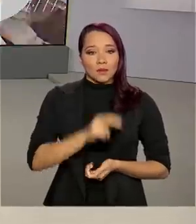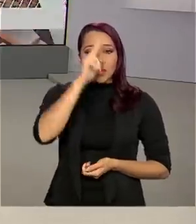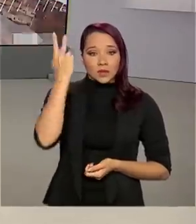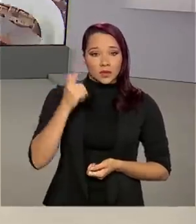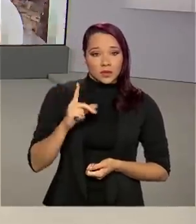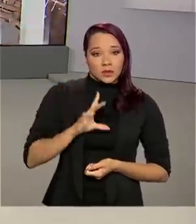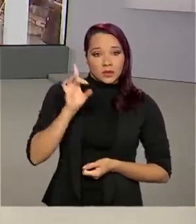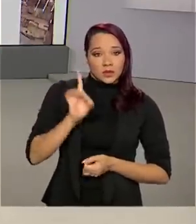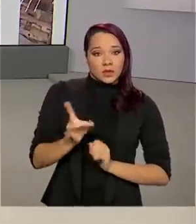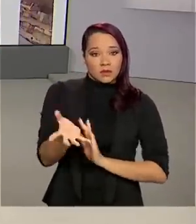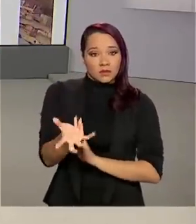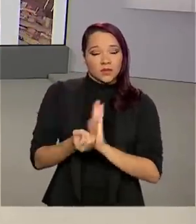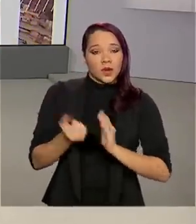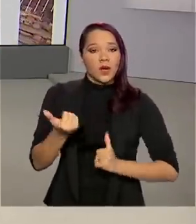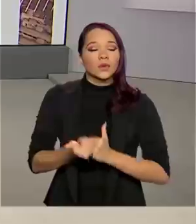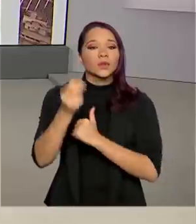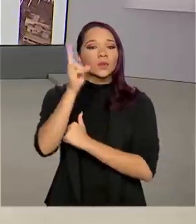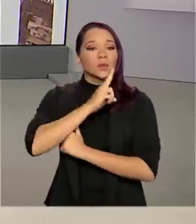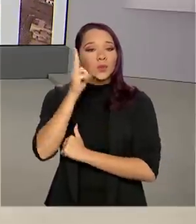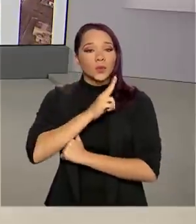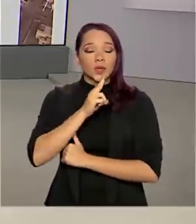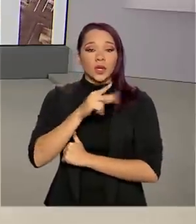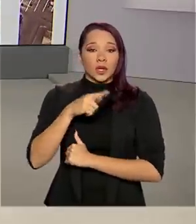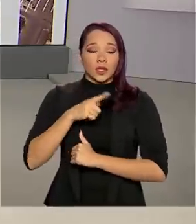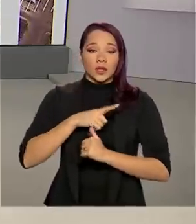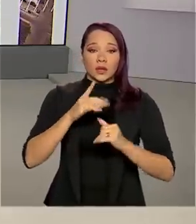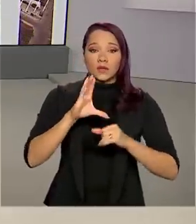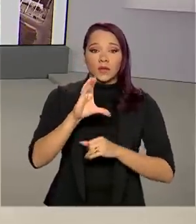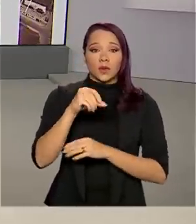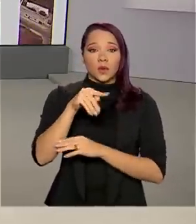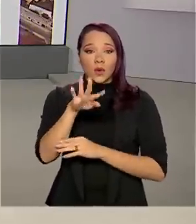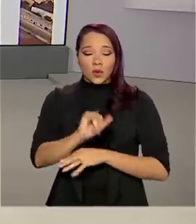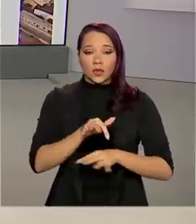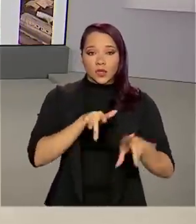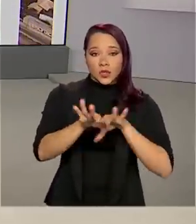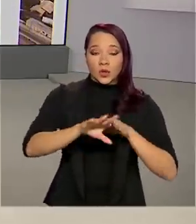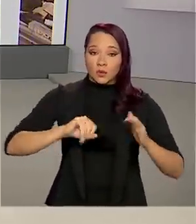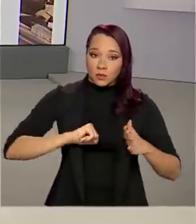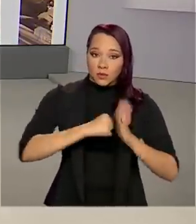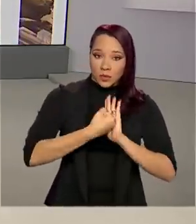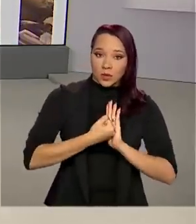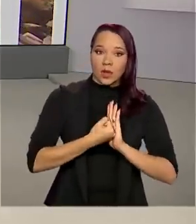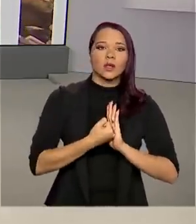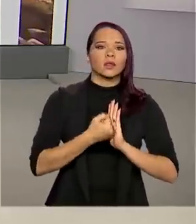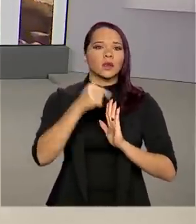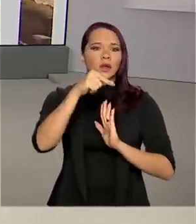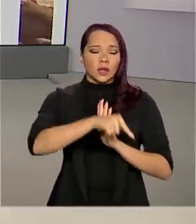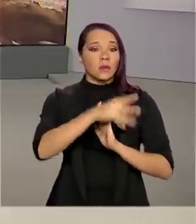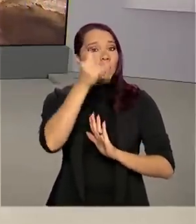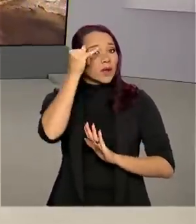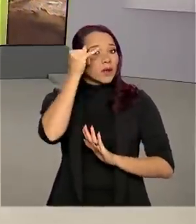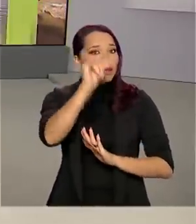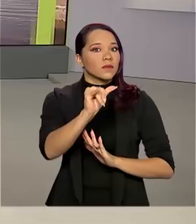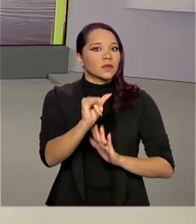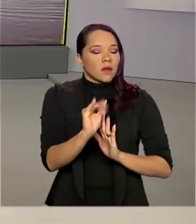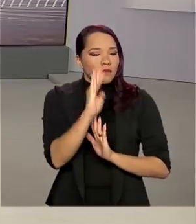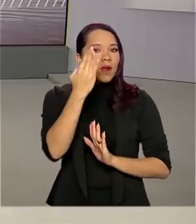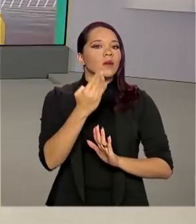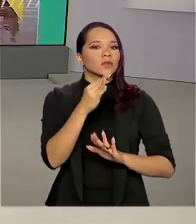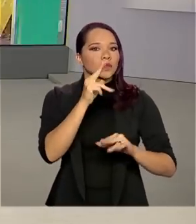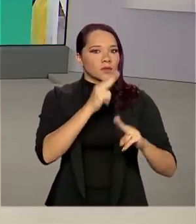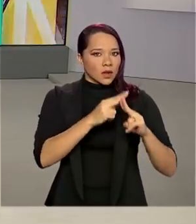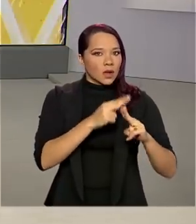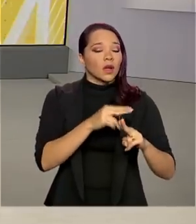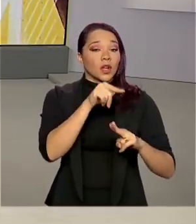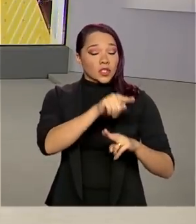beneficiários do auxílio emergencial que tiveram as contas digitais bloqueadas de forma preventiva pela Caixa já